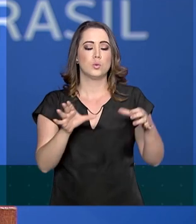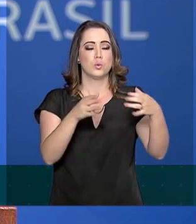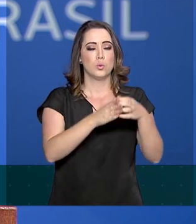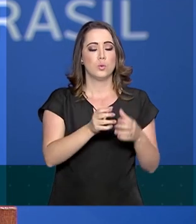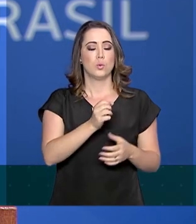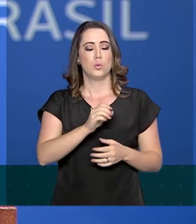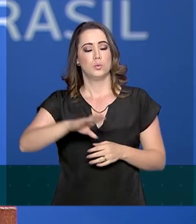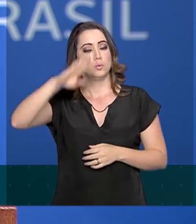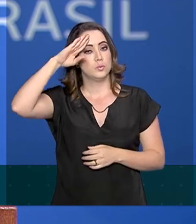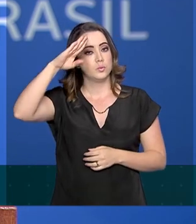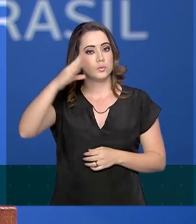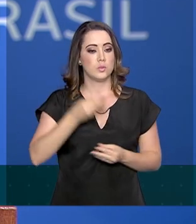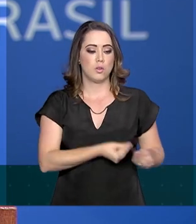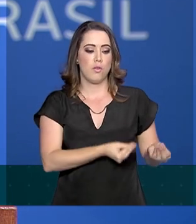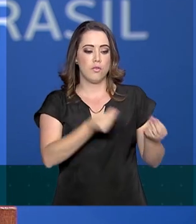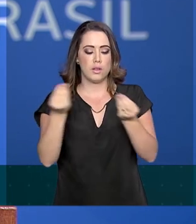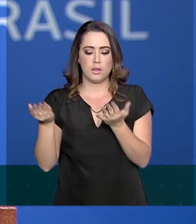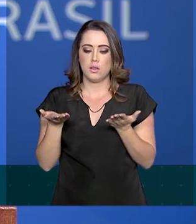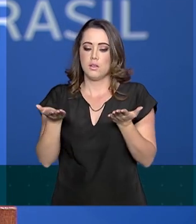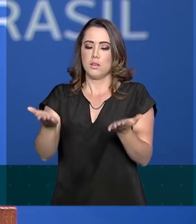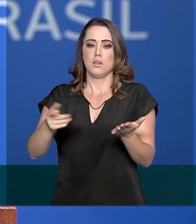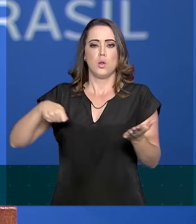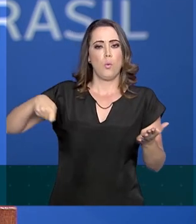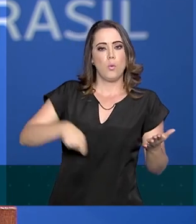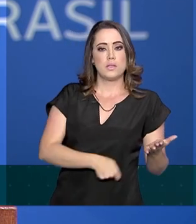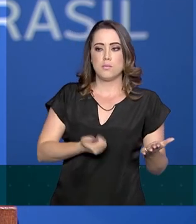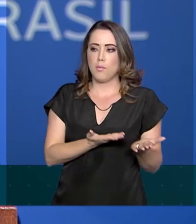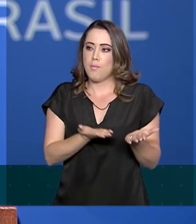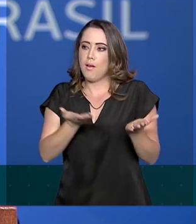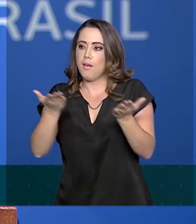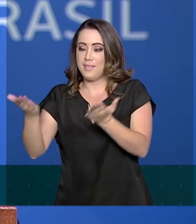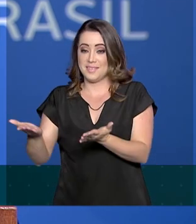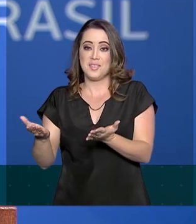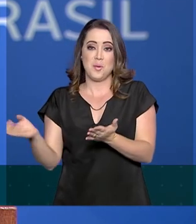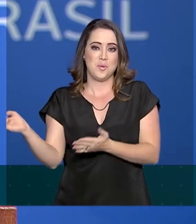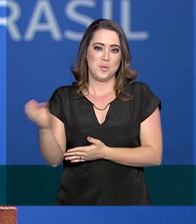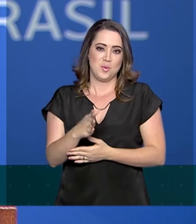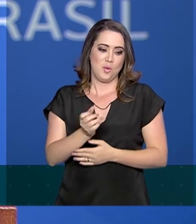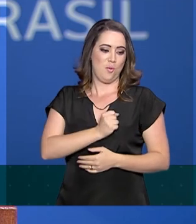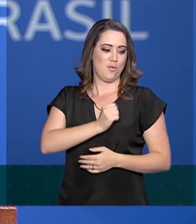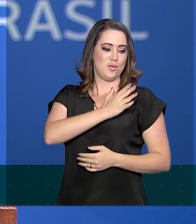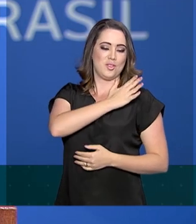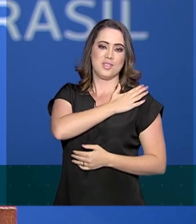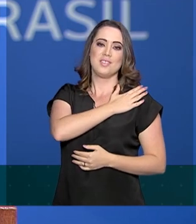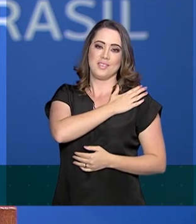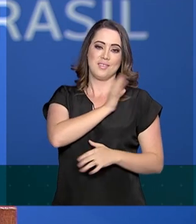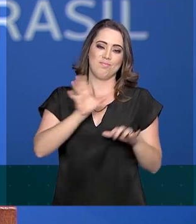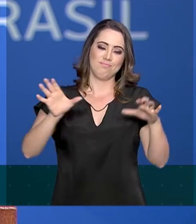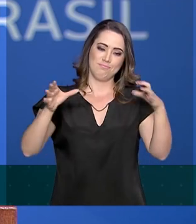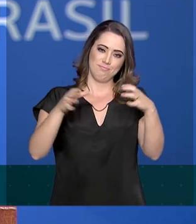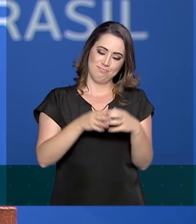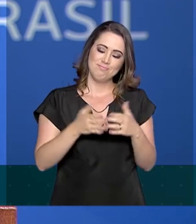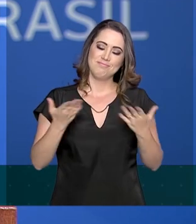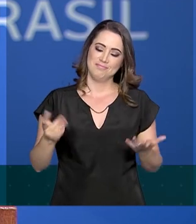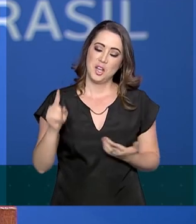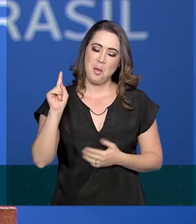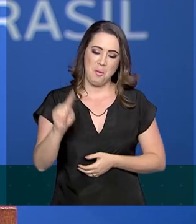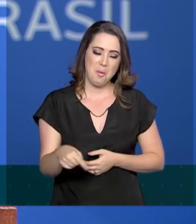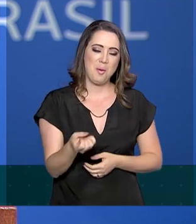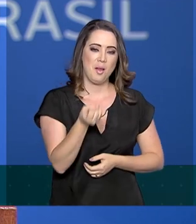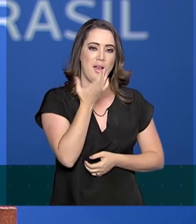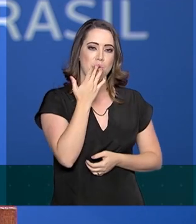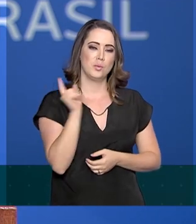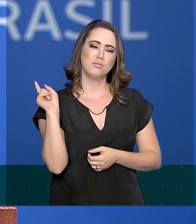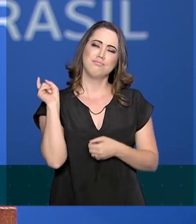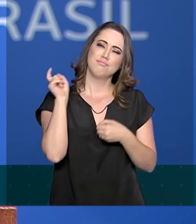entreguei uma espada a um também recém-promovido general de brigada. É bom que a gente